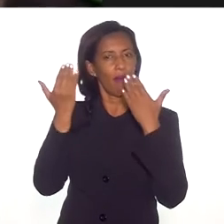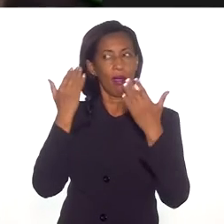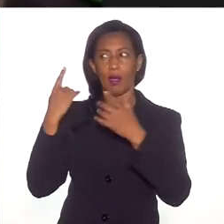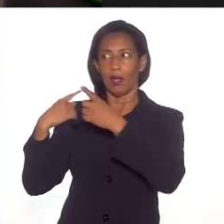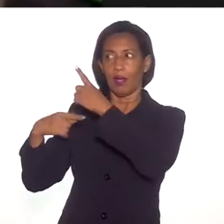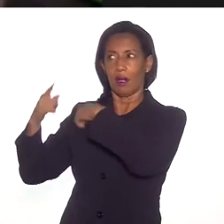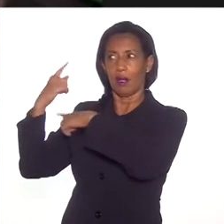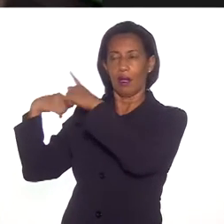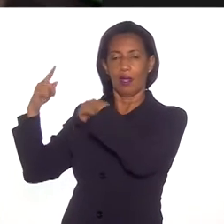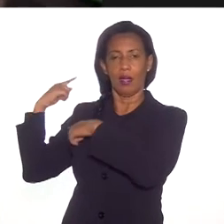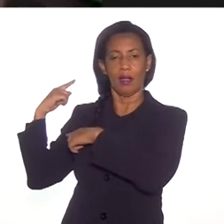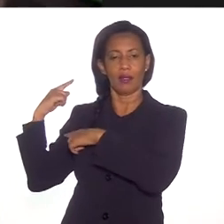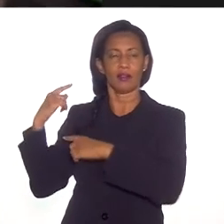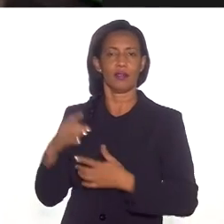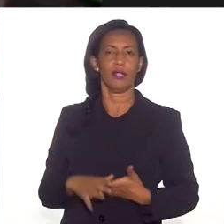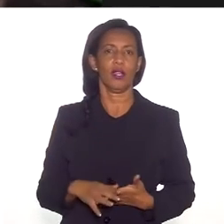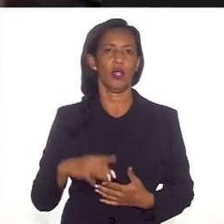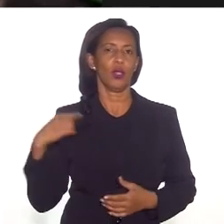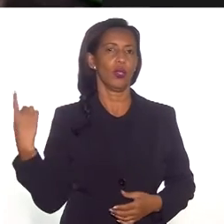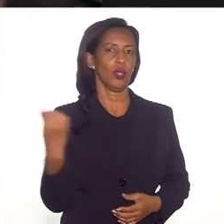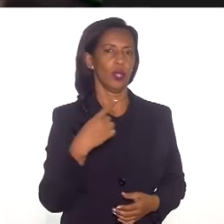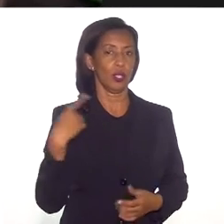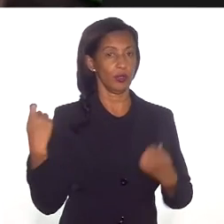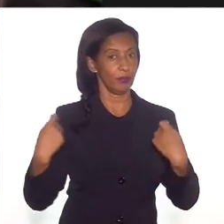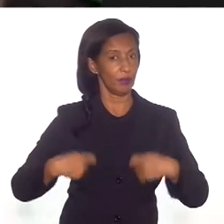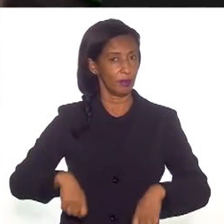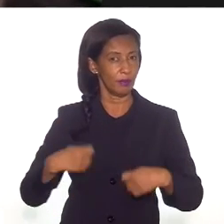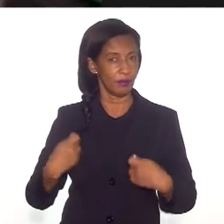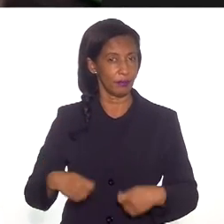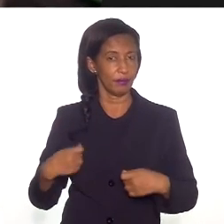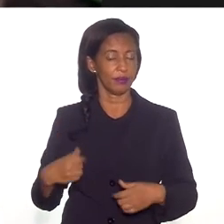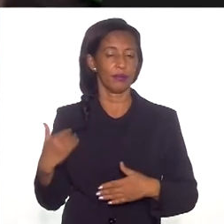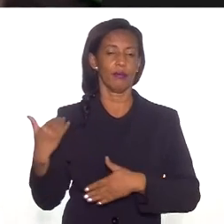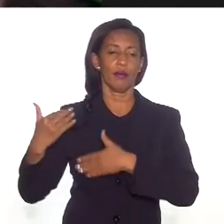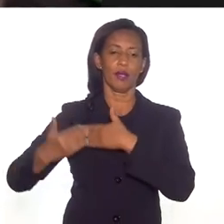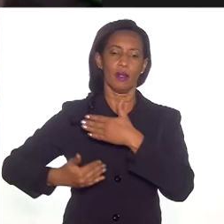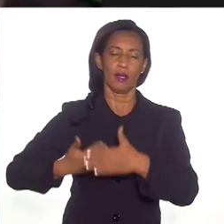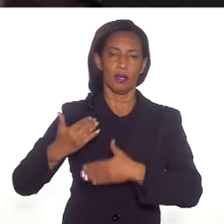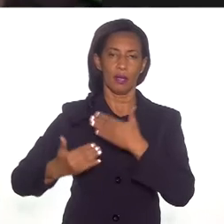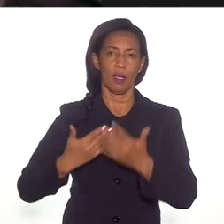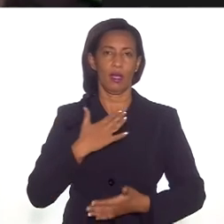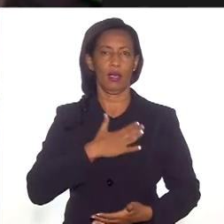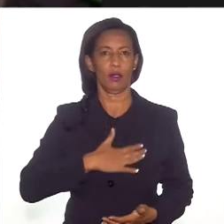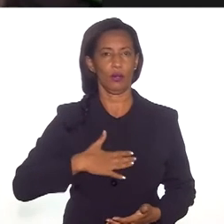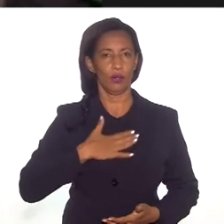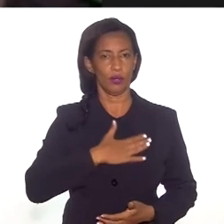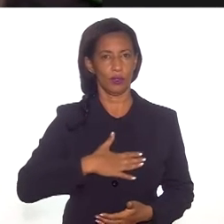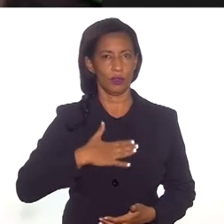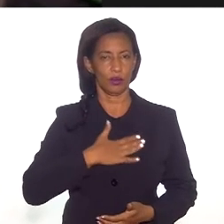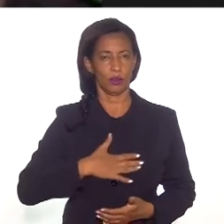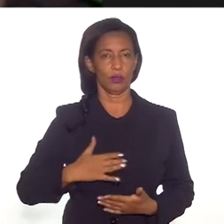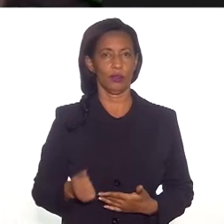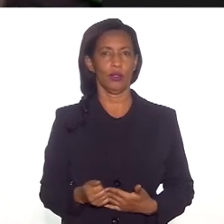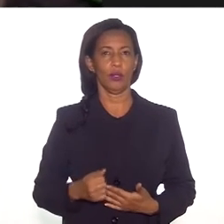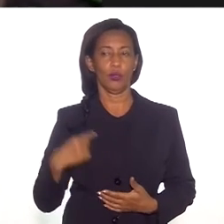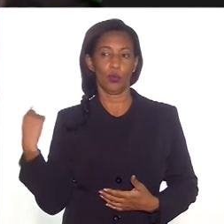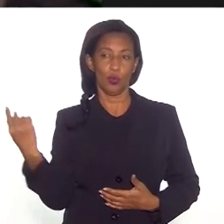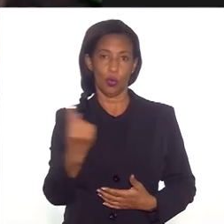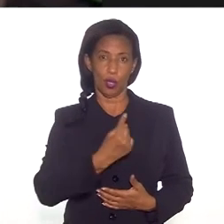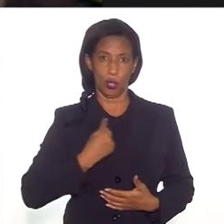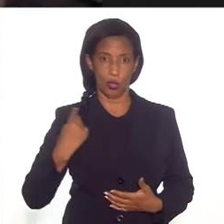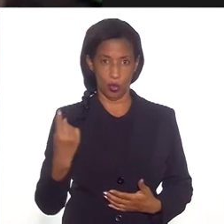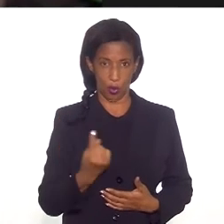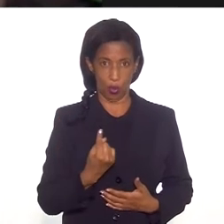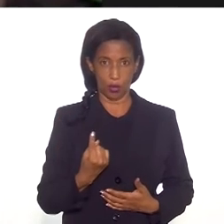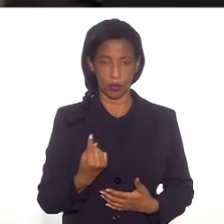com a história, com o nosso passado. nós precisamos passar a gostar do que nós